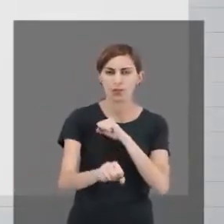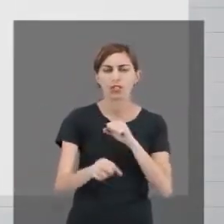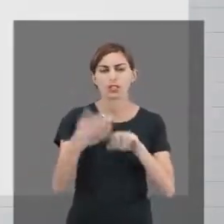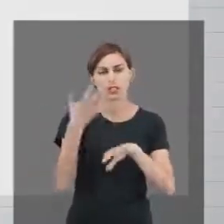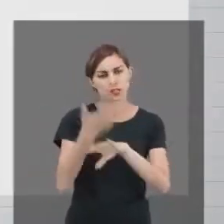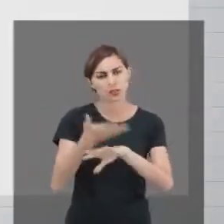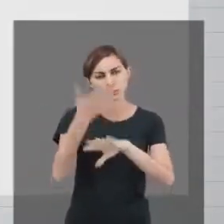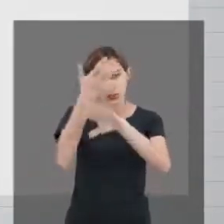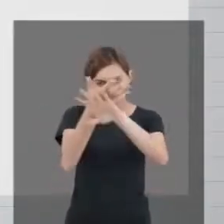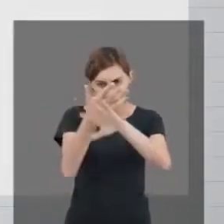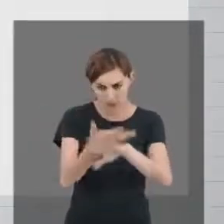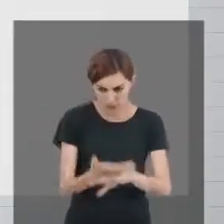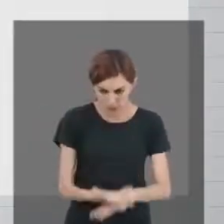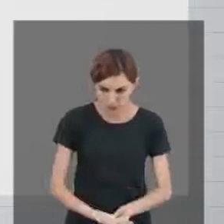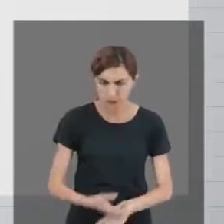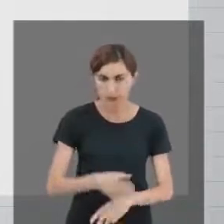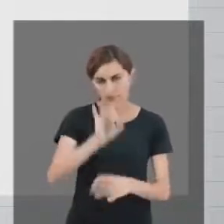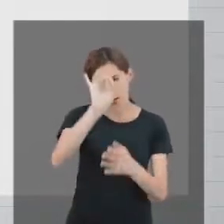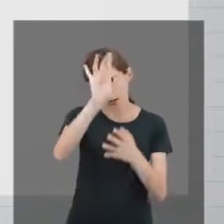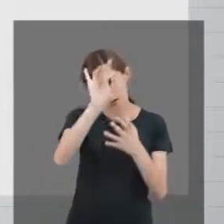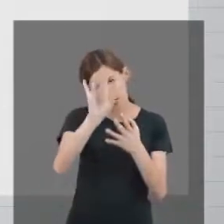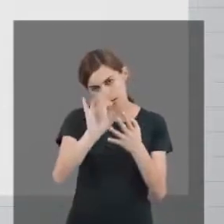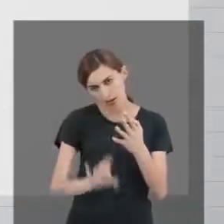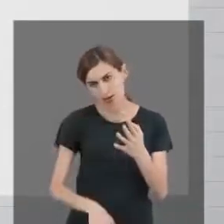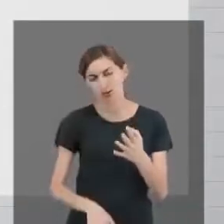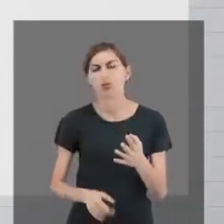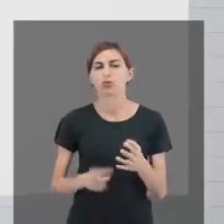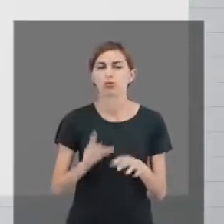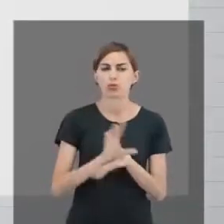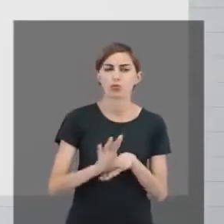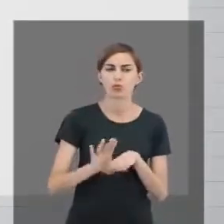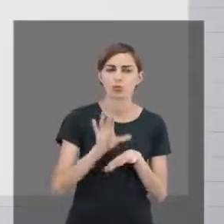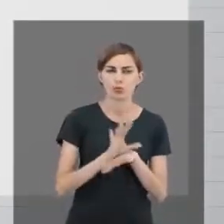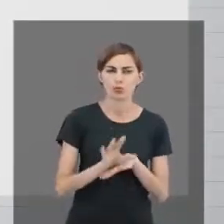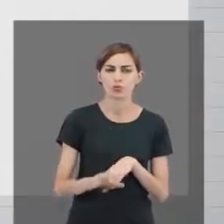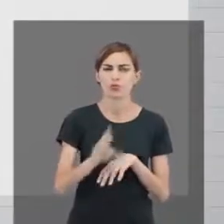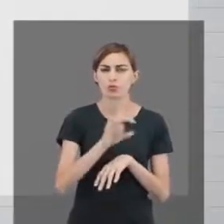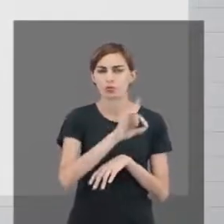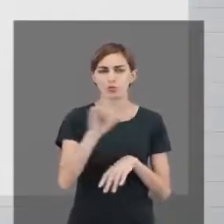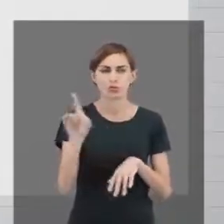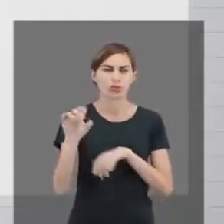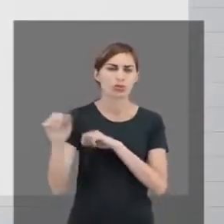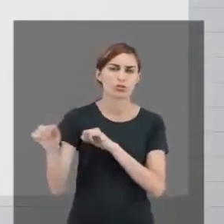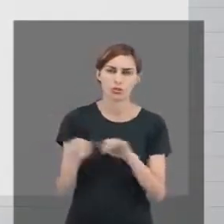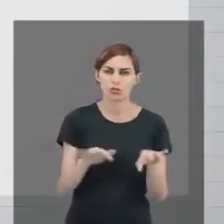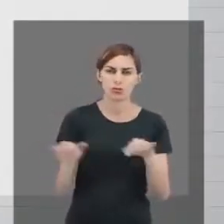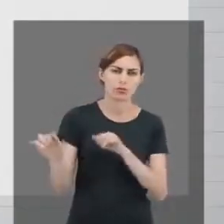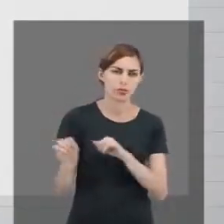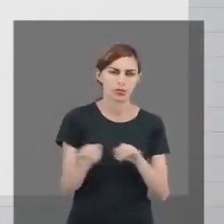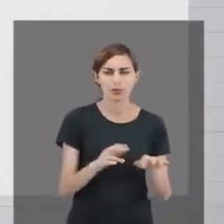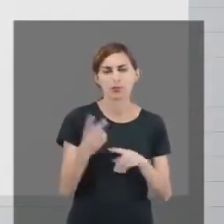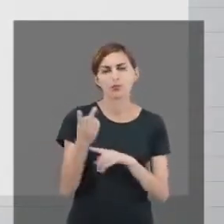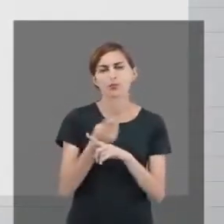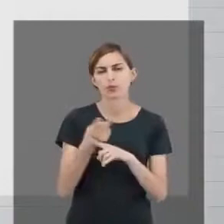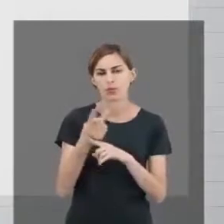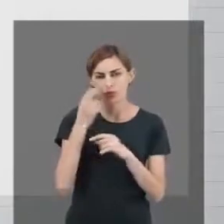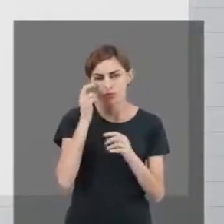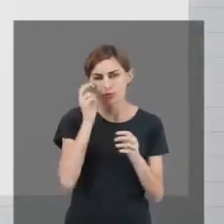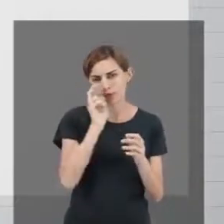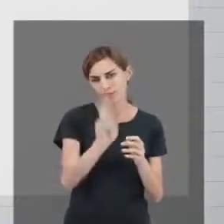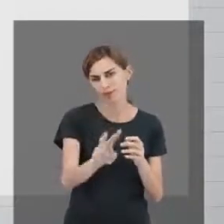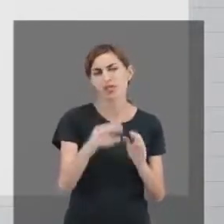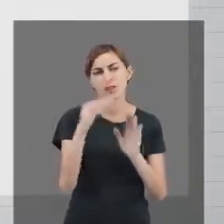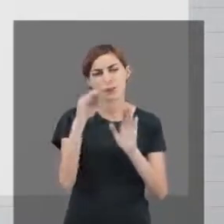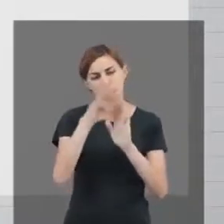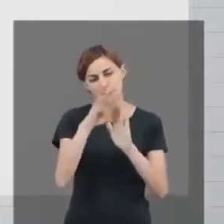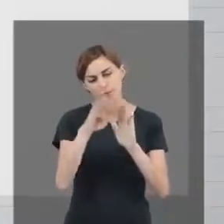Disciplina, disciplina, competência, competência que você vai cursar, data a data, semana a semana. Procurem olhar, porque assim vocês se